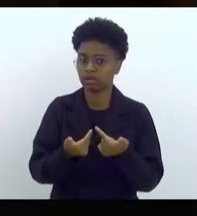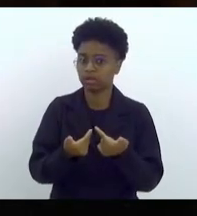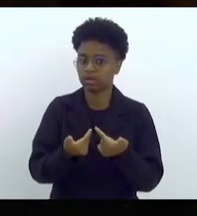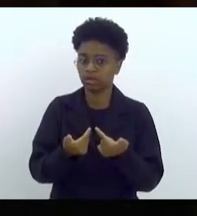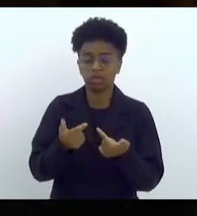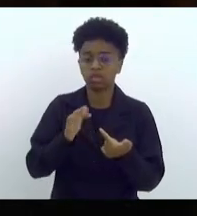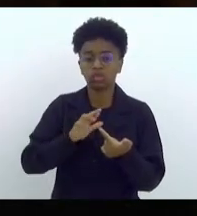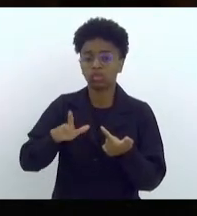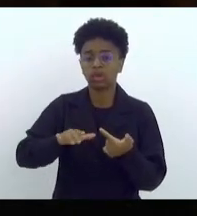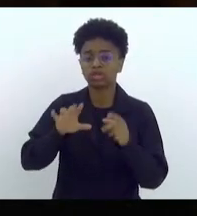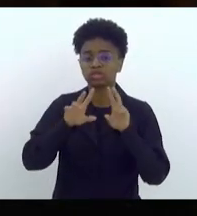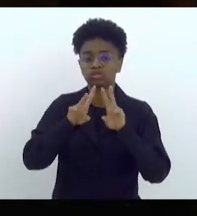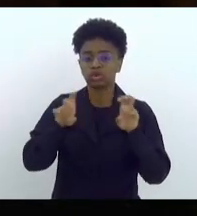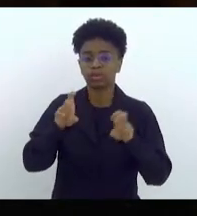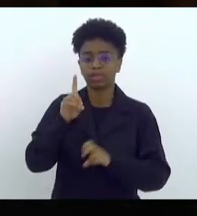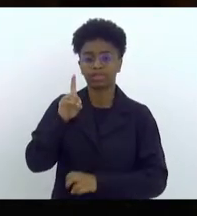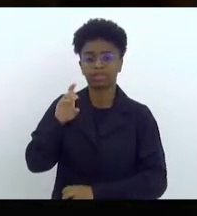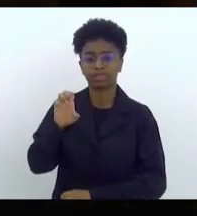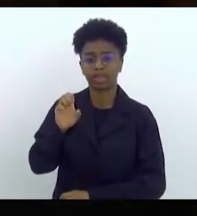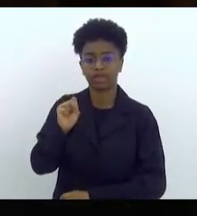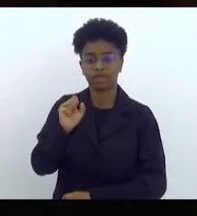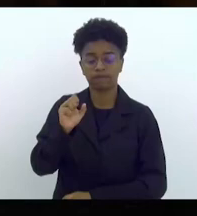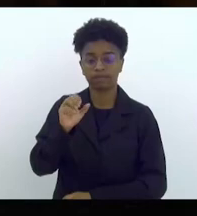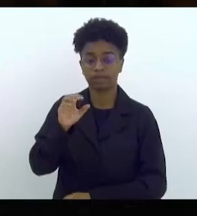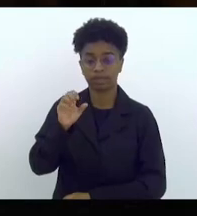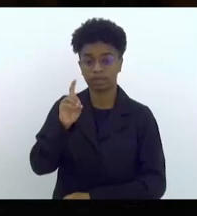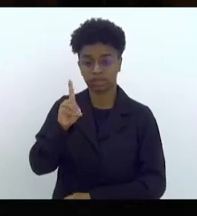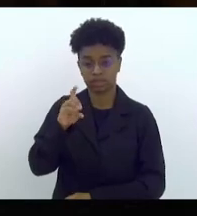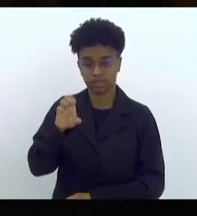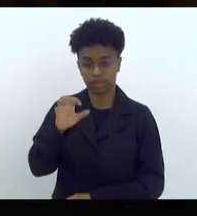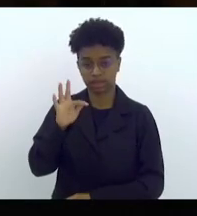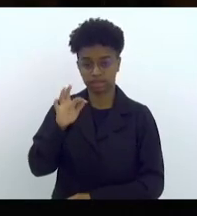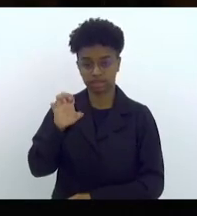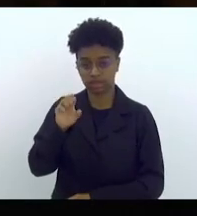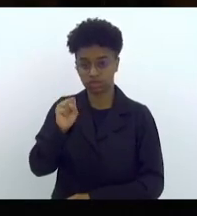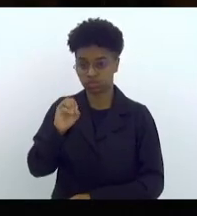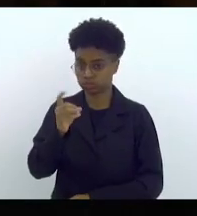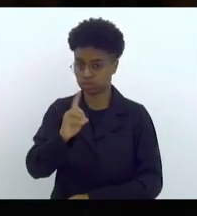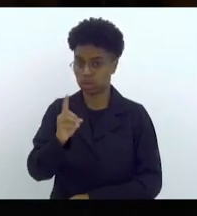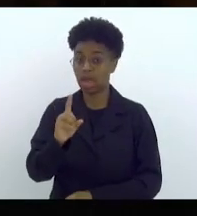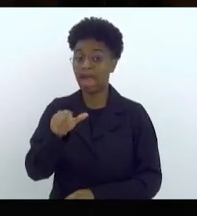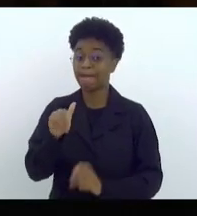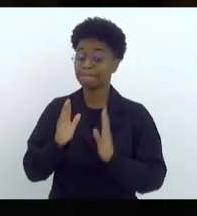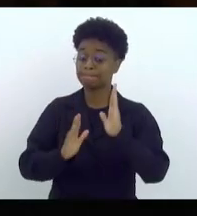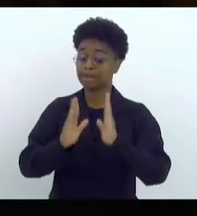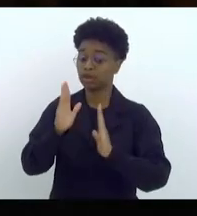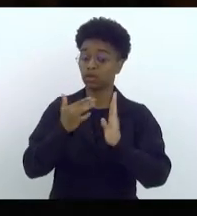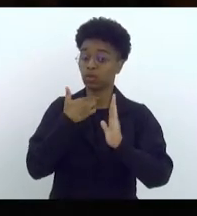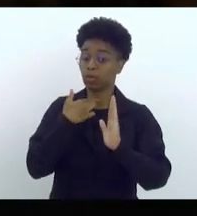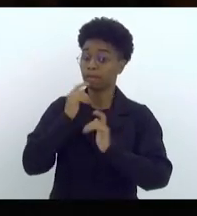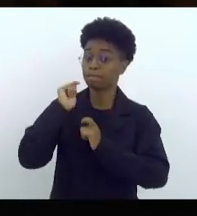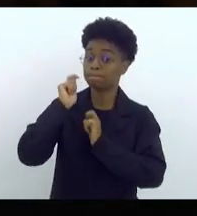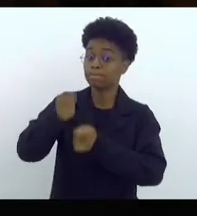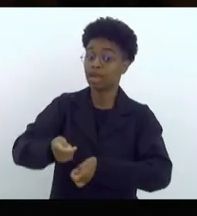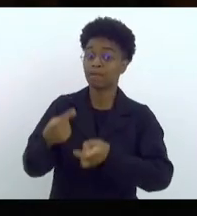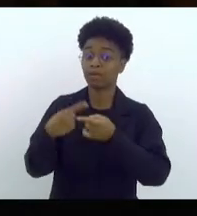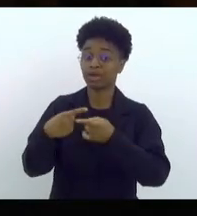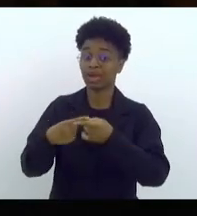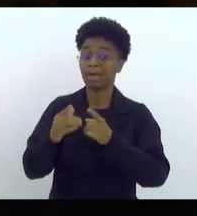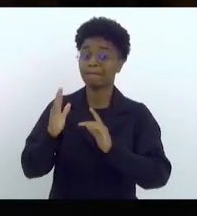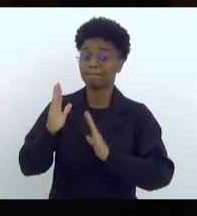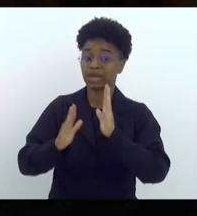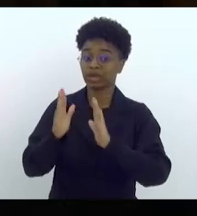do defeso. Defeso é outra coisa. Defeso é o período que o pescador não pode pescar, porque está na época da